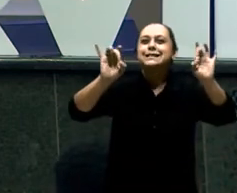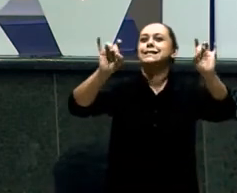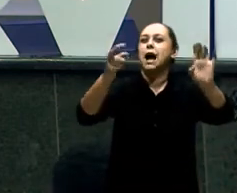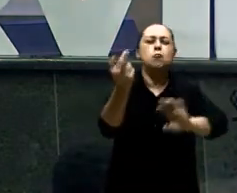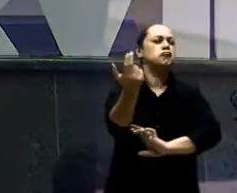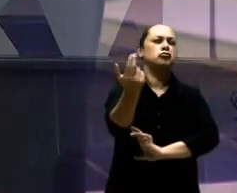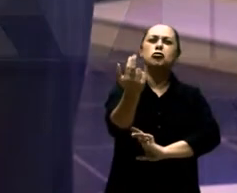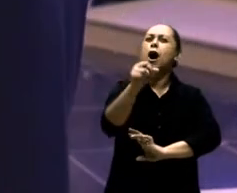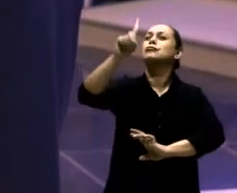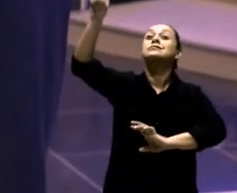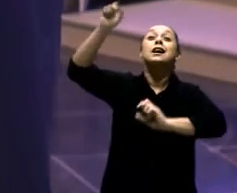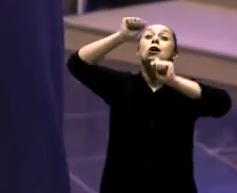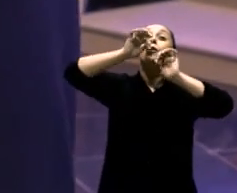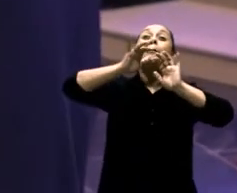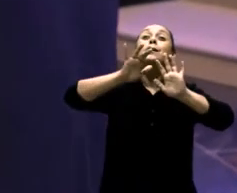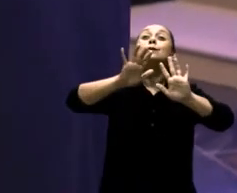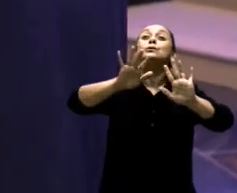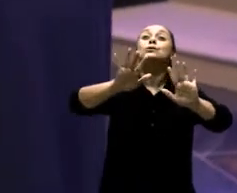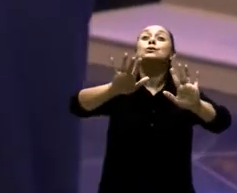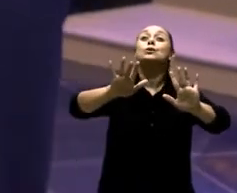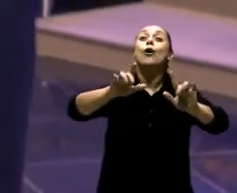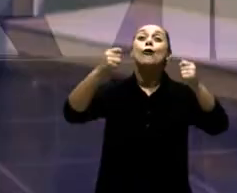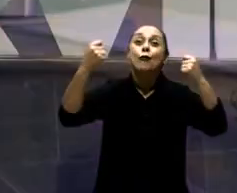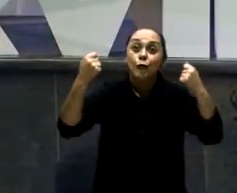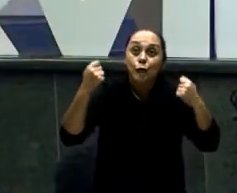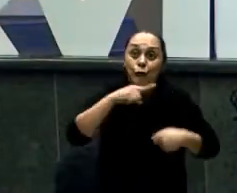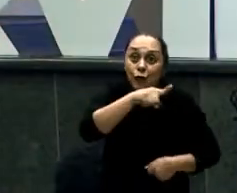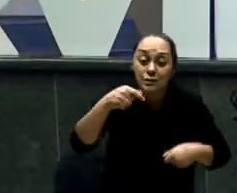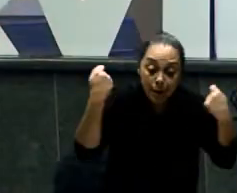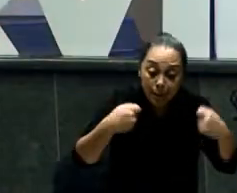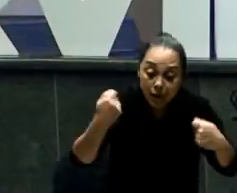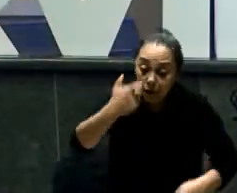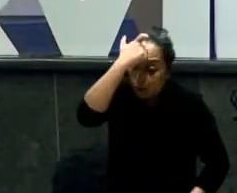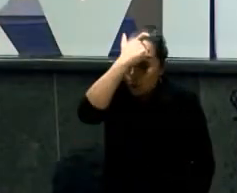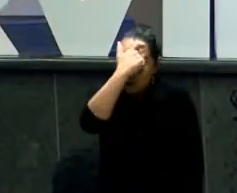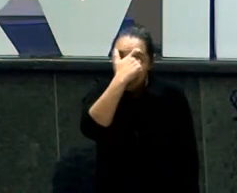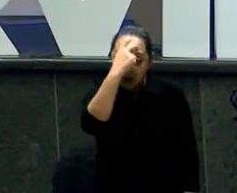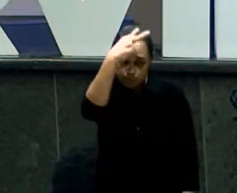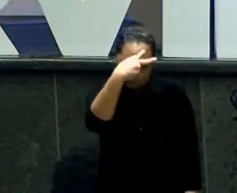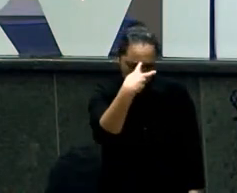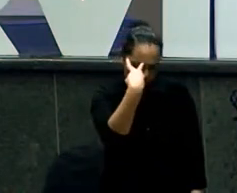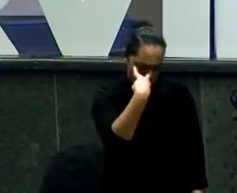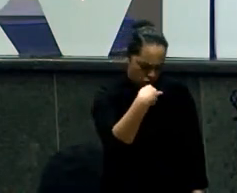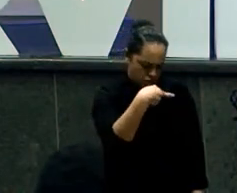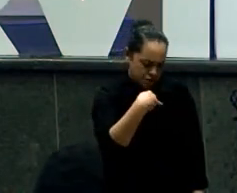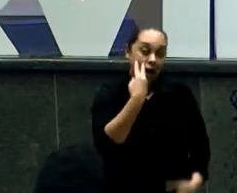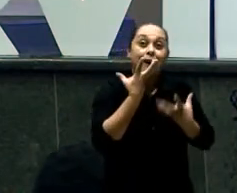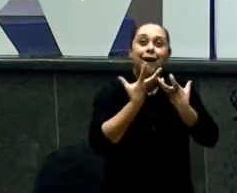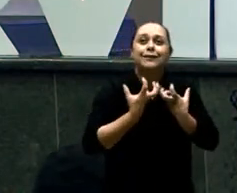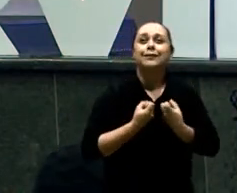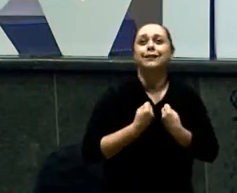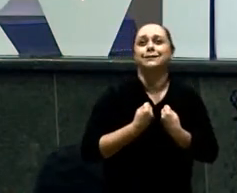Que você Se enxerga E a forma Que você Pretende Ser visto Pelas Pessoas Jacó